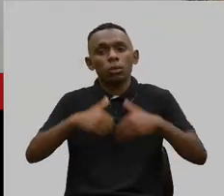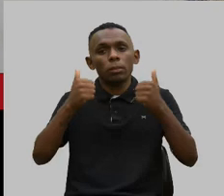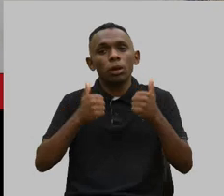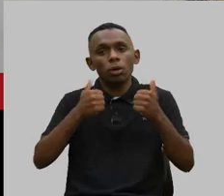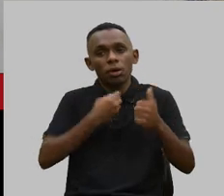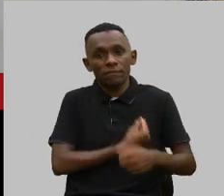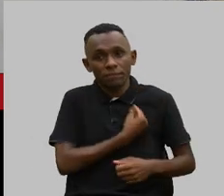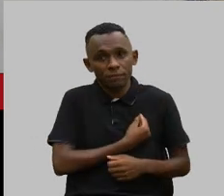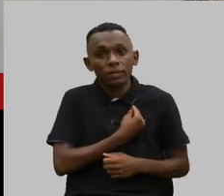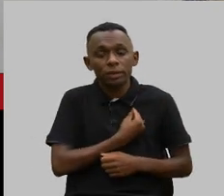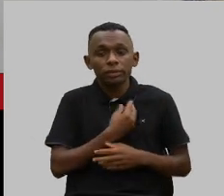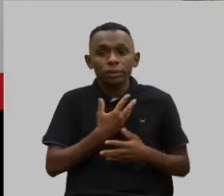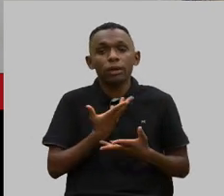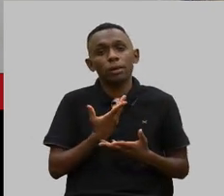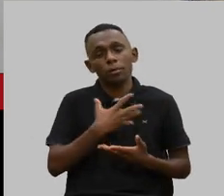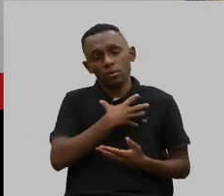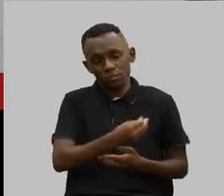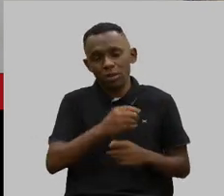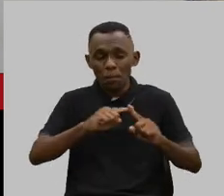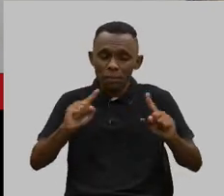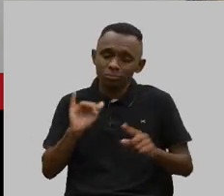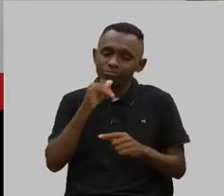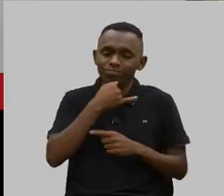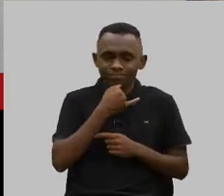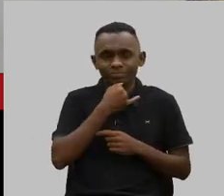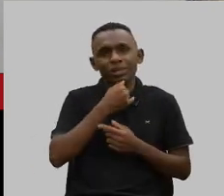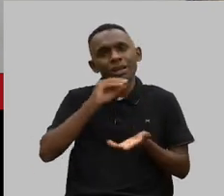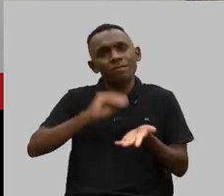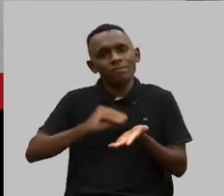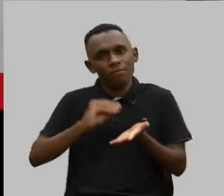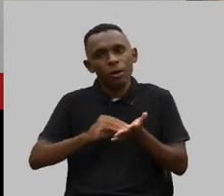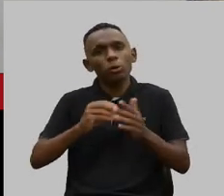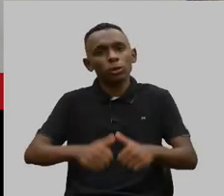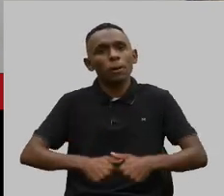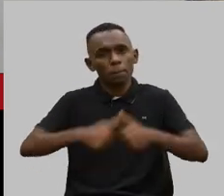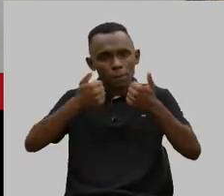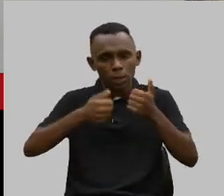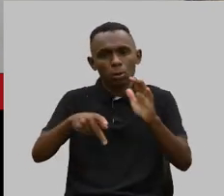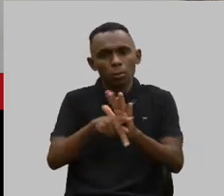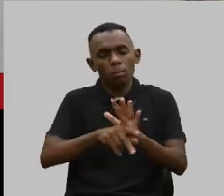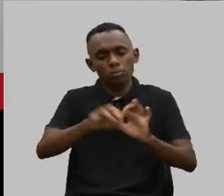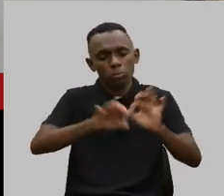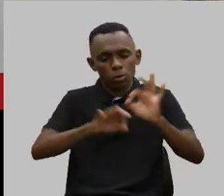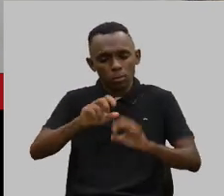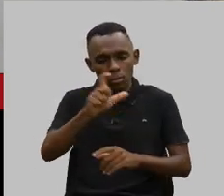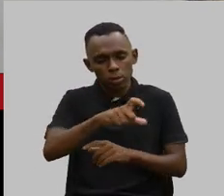filhos e infelizmente deixa muito a desejar os planos de saúde